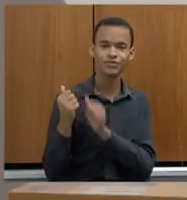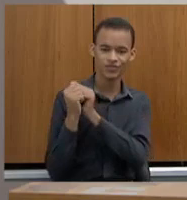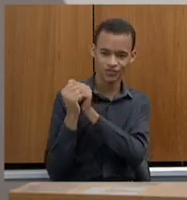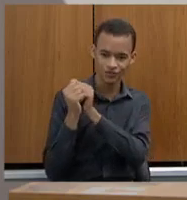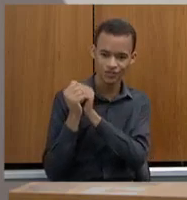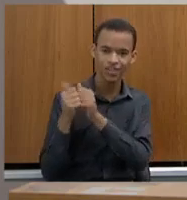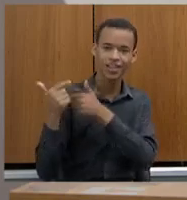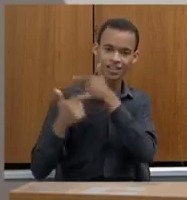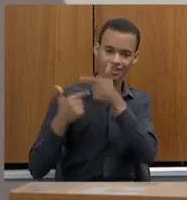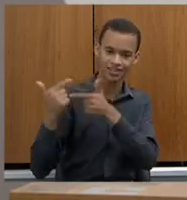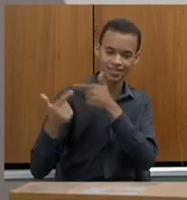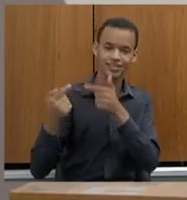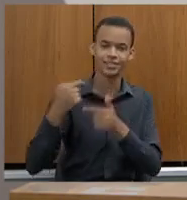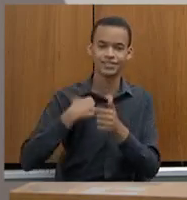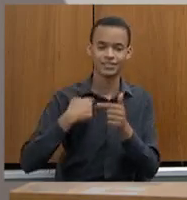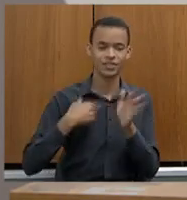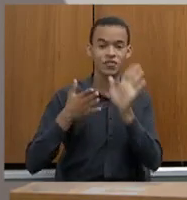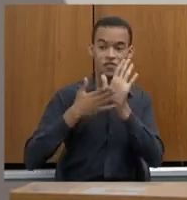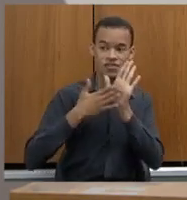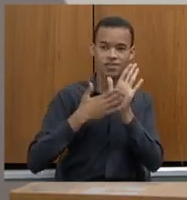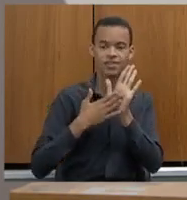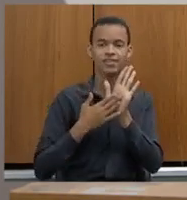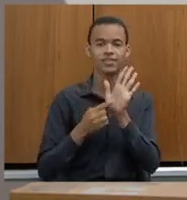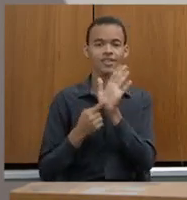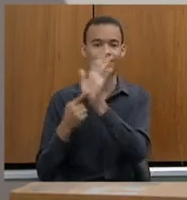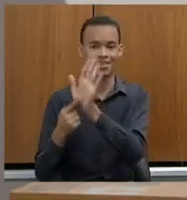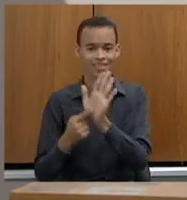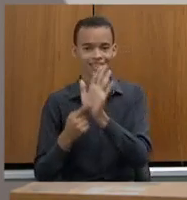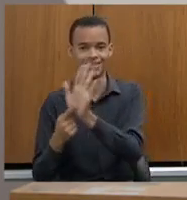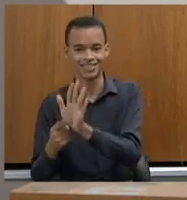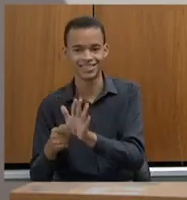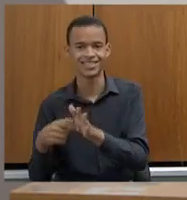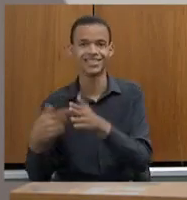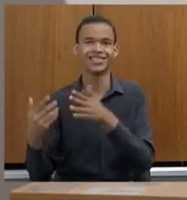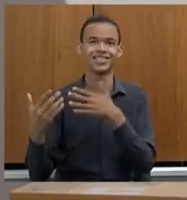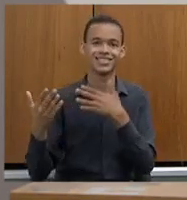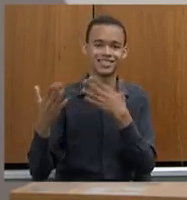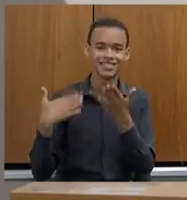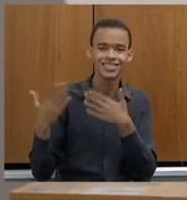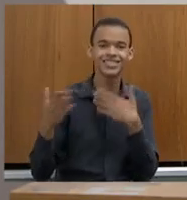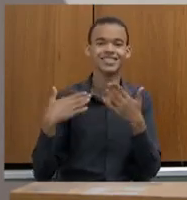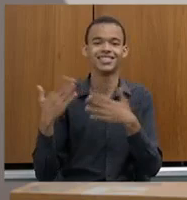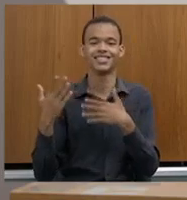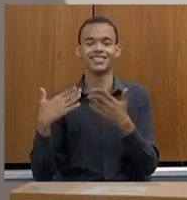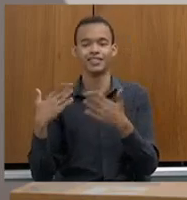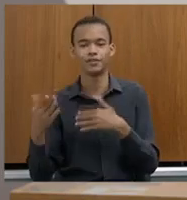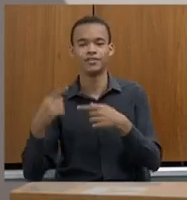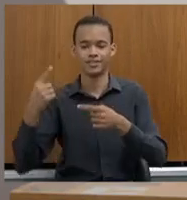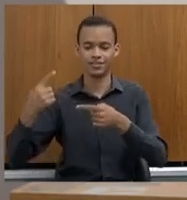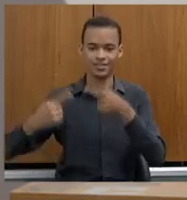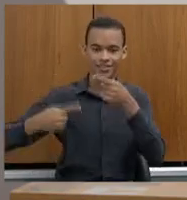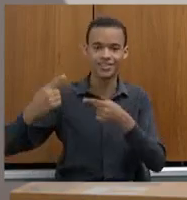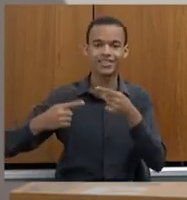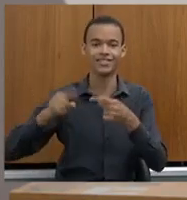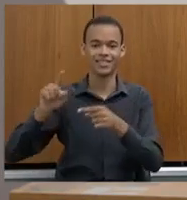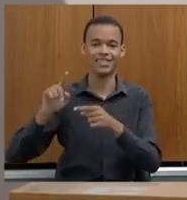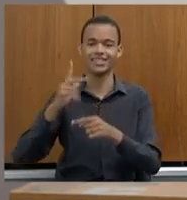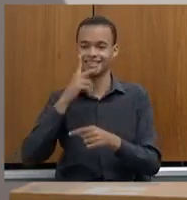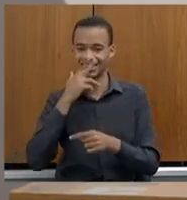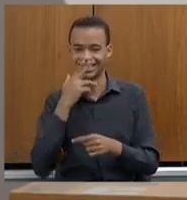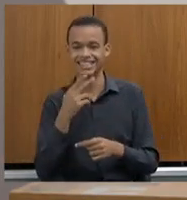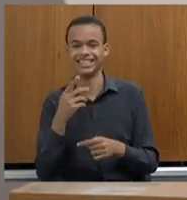eu fazendo as minhas propostas e a gente brigando historicamente, não é? Ele vinha me provar que eu estava errado